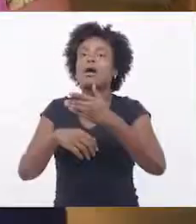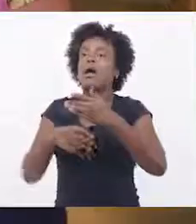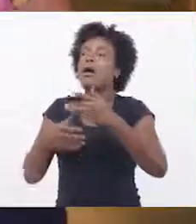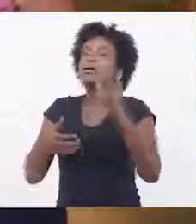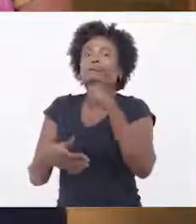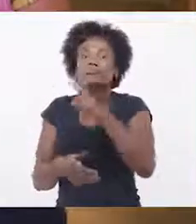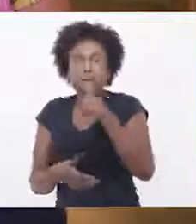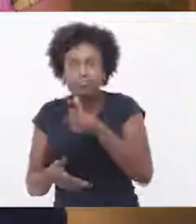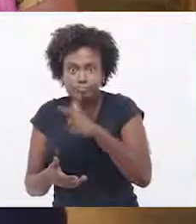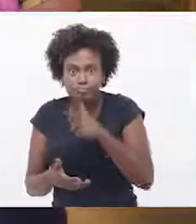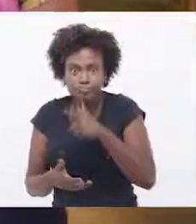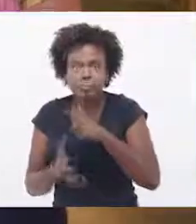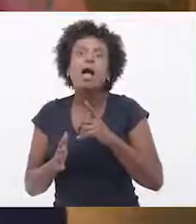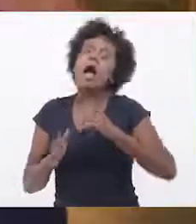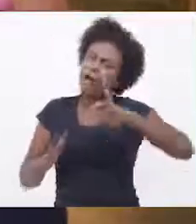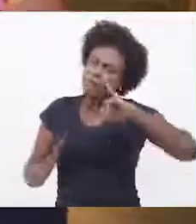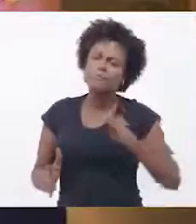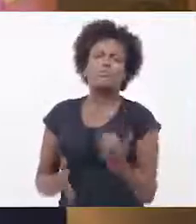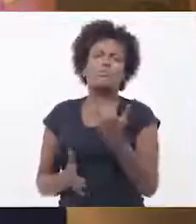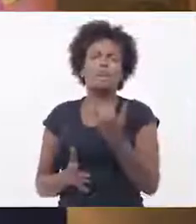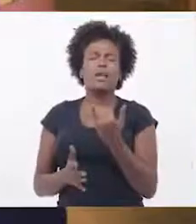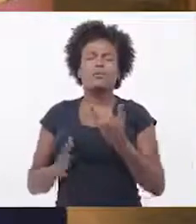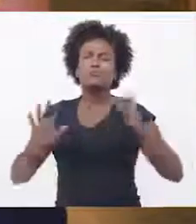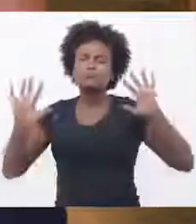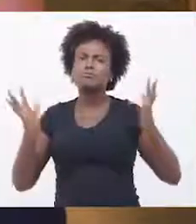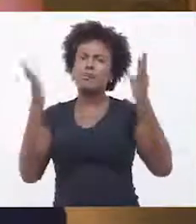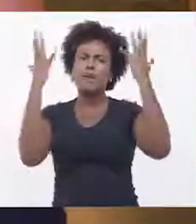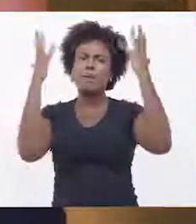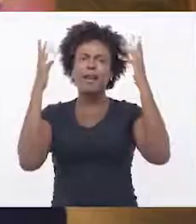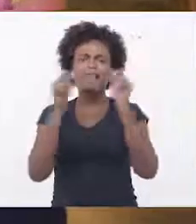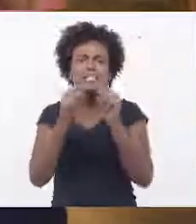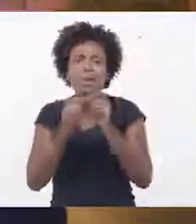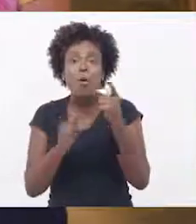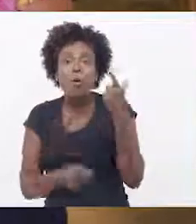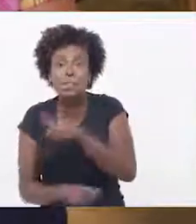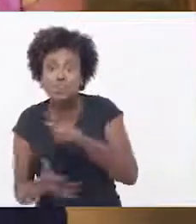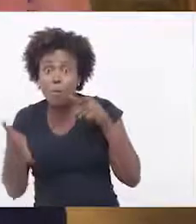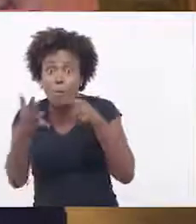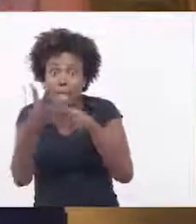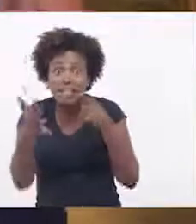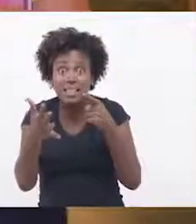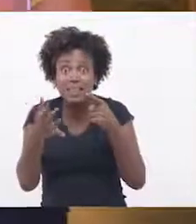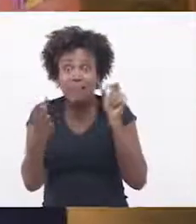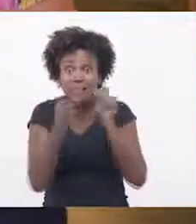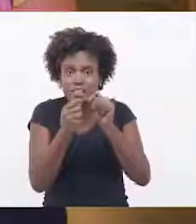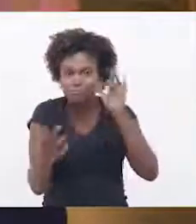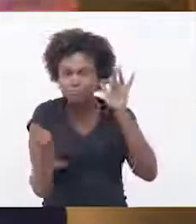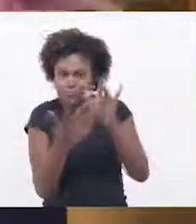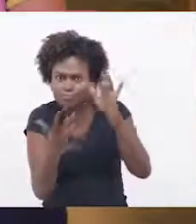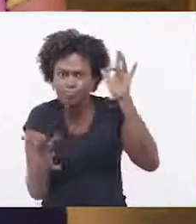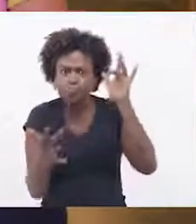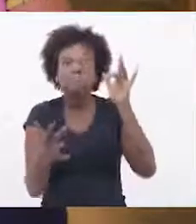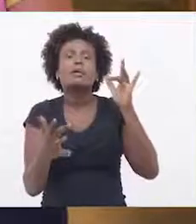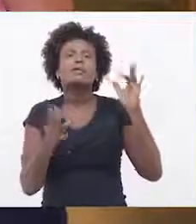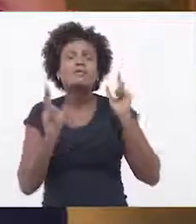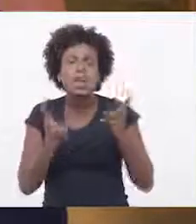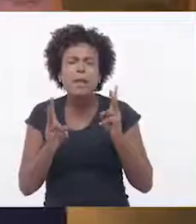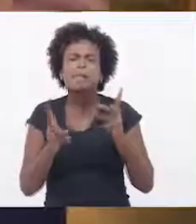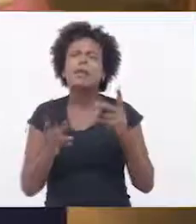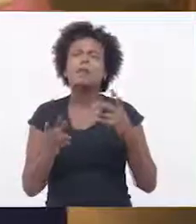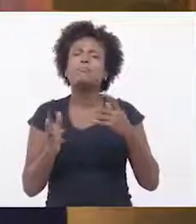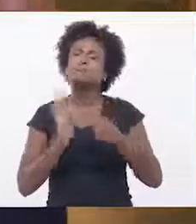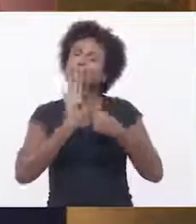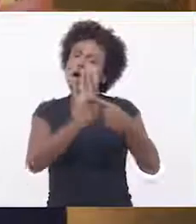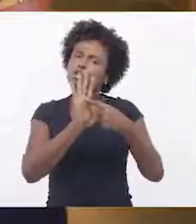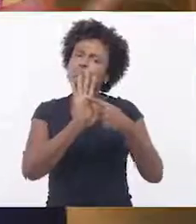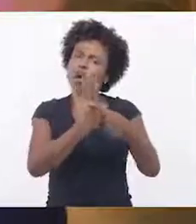a gente falou, é legal dentro do ciclo você pensar em metas para celebrar junto com os voluntários. Então, a gente vai panfletar em tantas esquinas, poxa, a gente